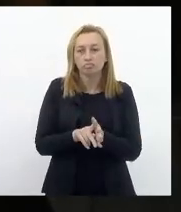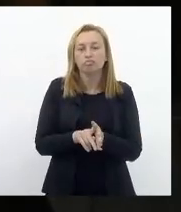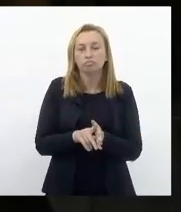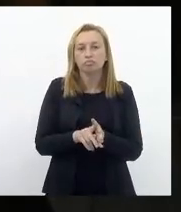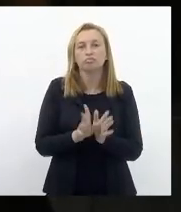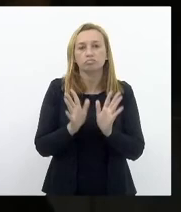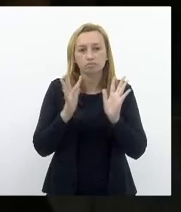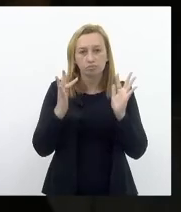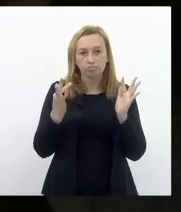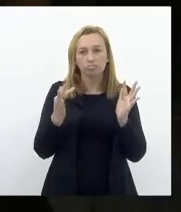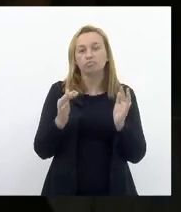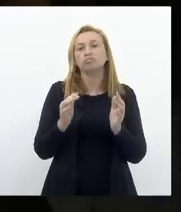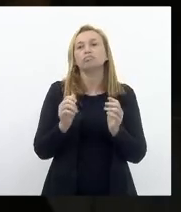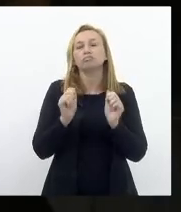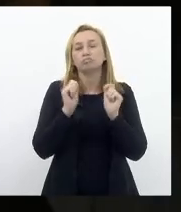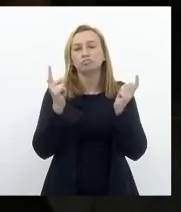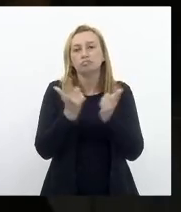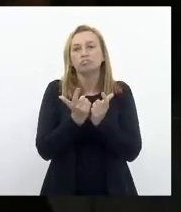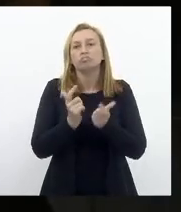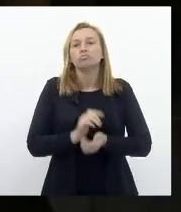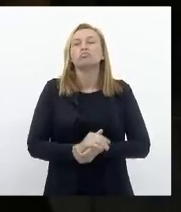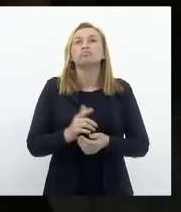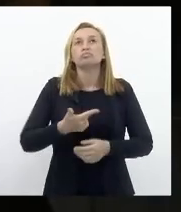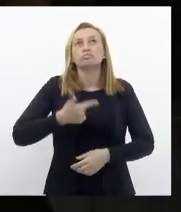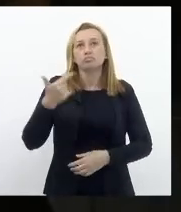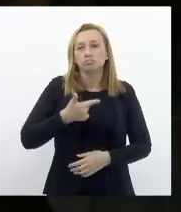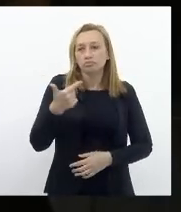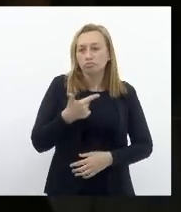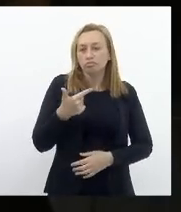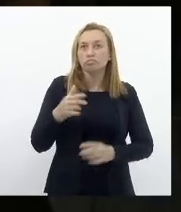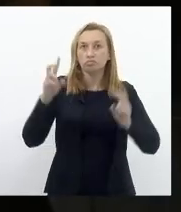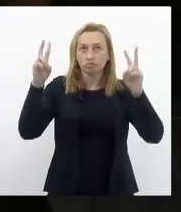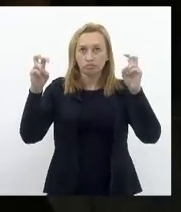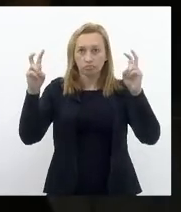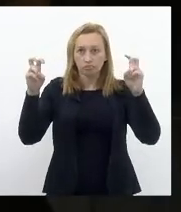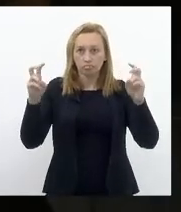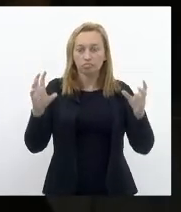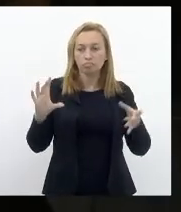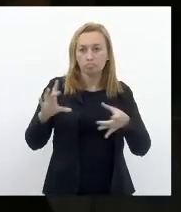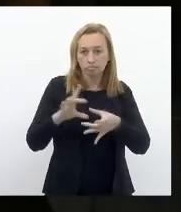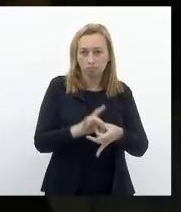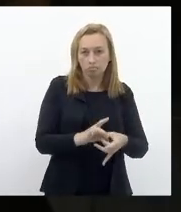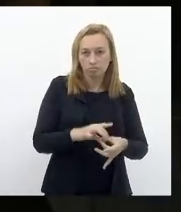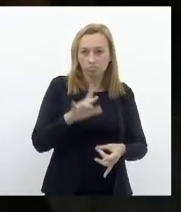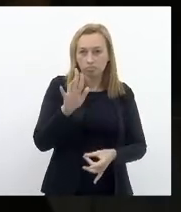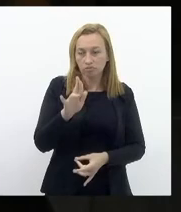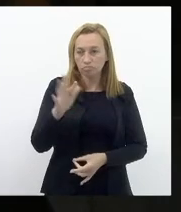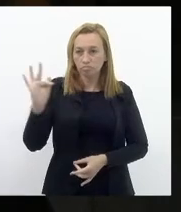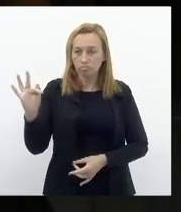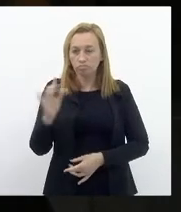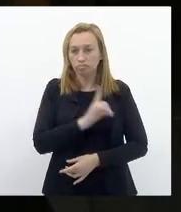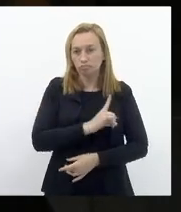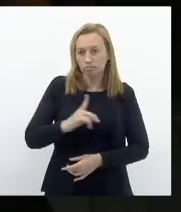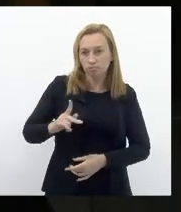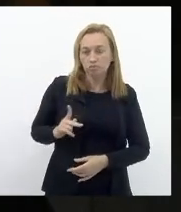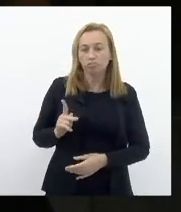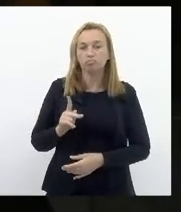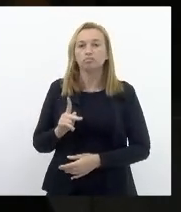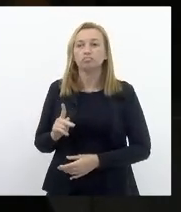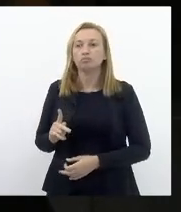dará Ao projeto Da UF E o segundo tema Que aí unia A UF E a Defensoria Tem a ver com